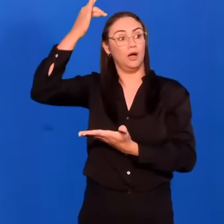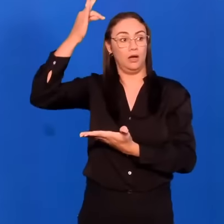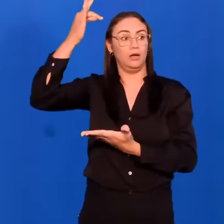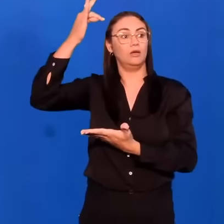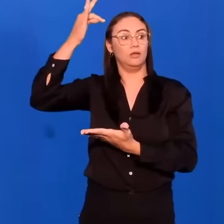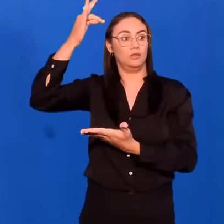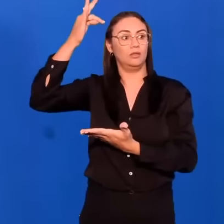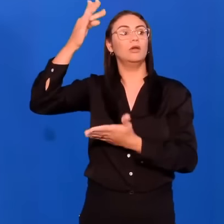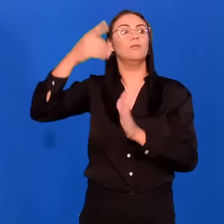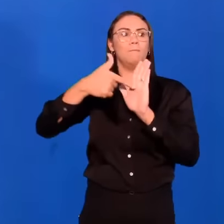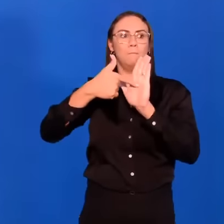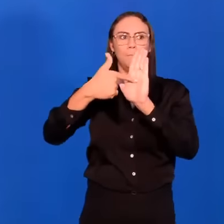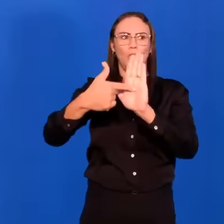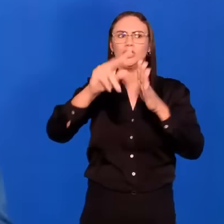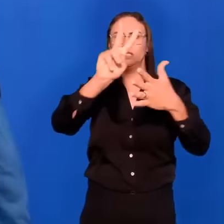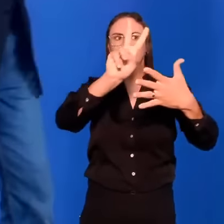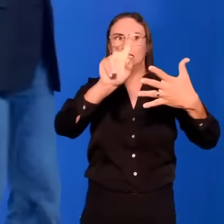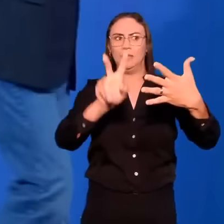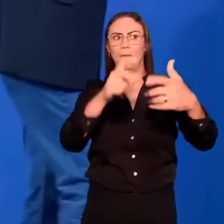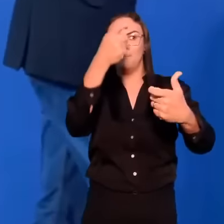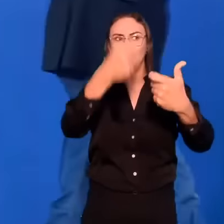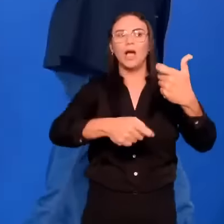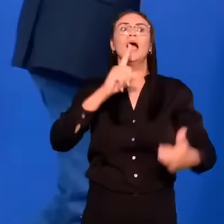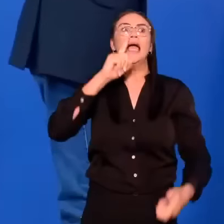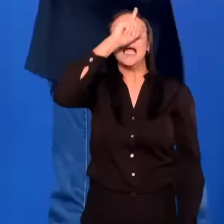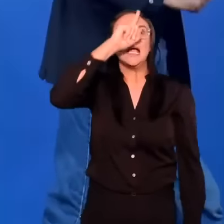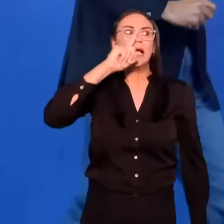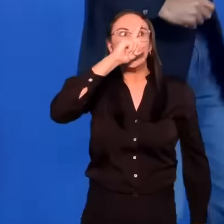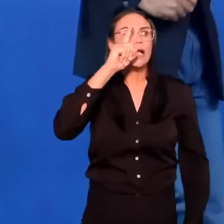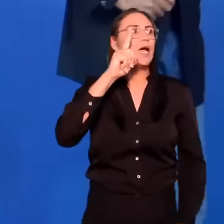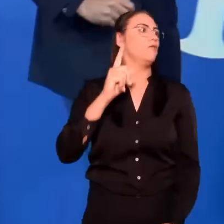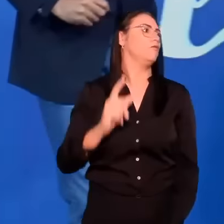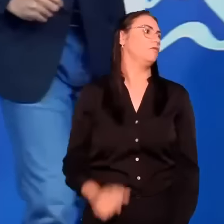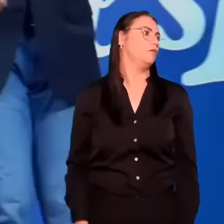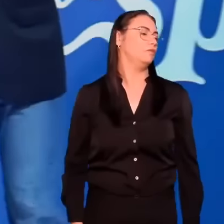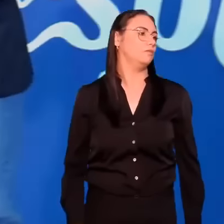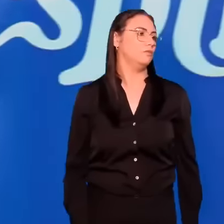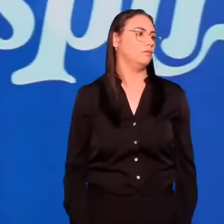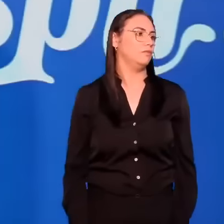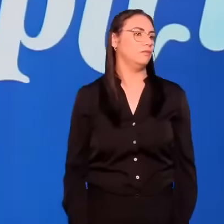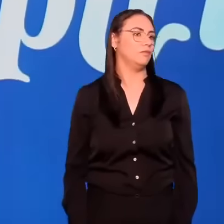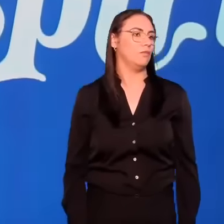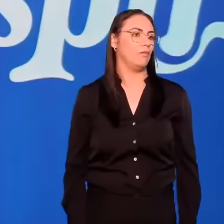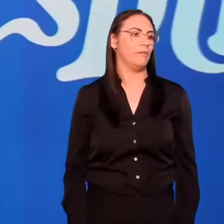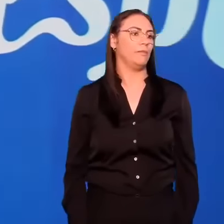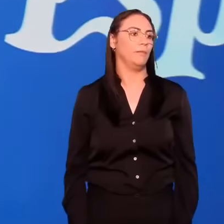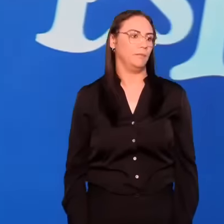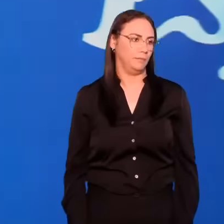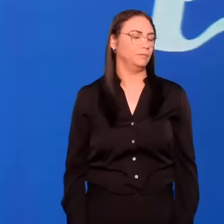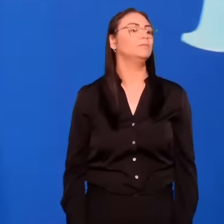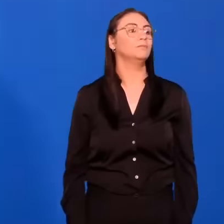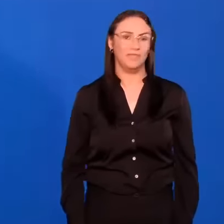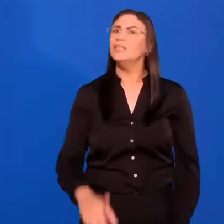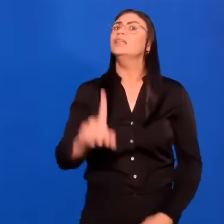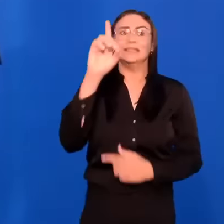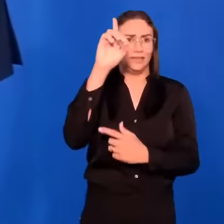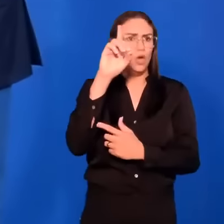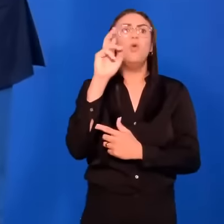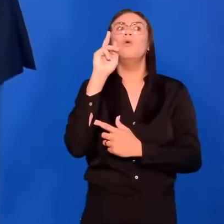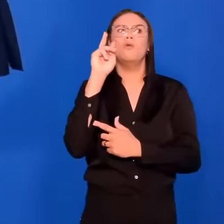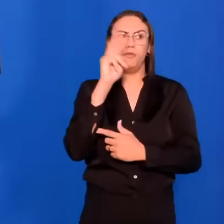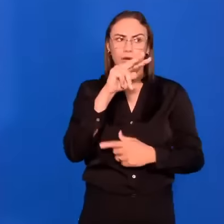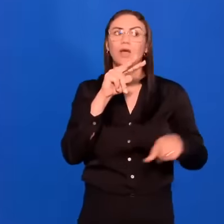Mostra a gravidade do pecado de imoralidade sexual. Mostra que Deus considera esse